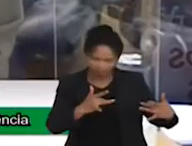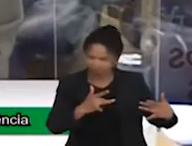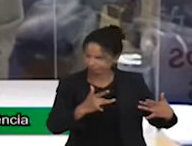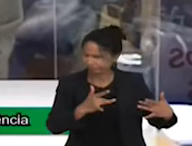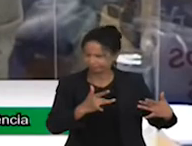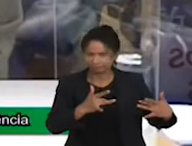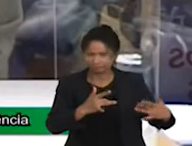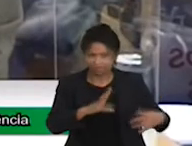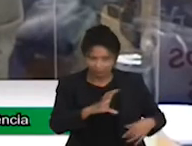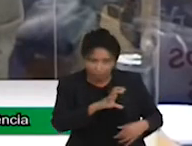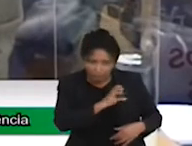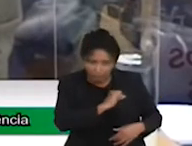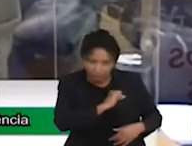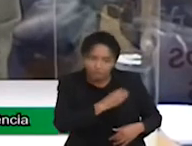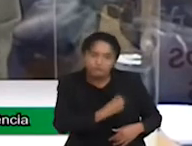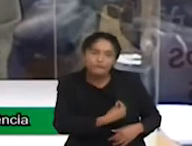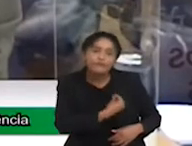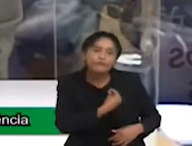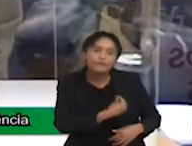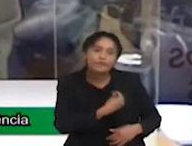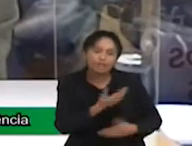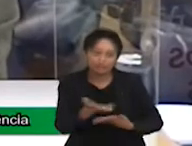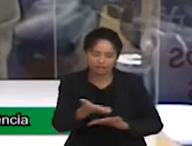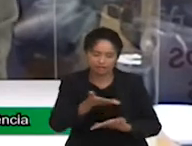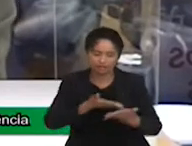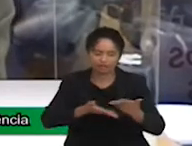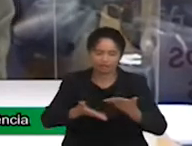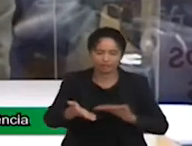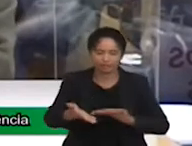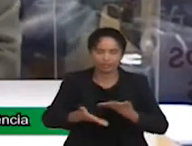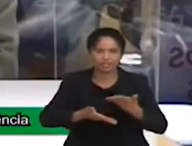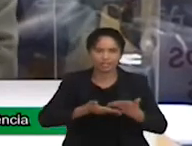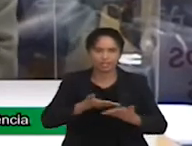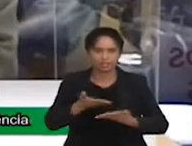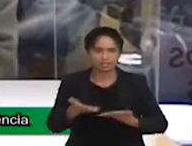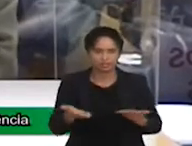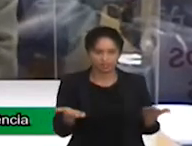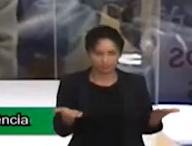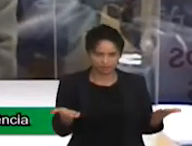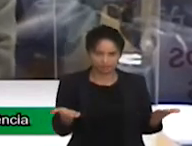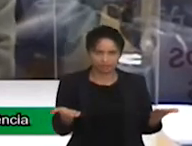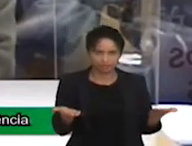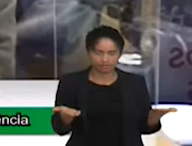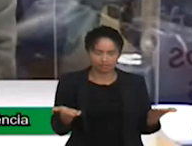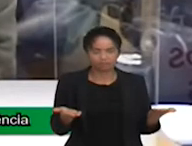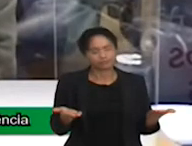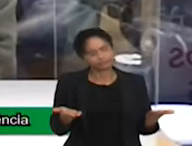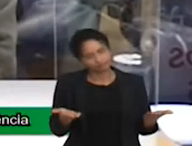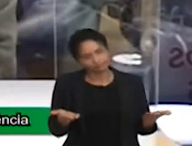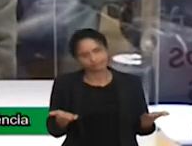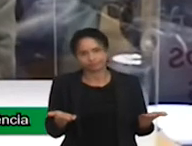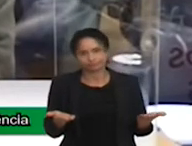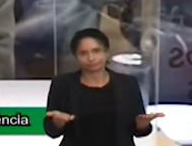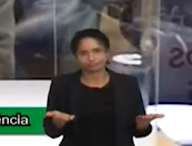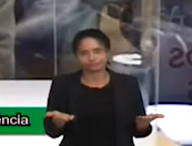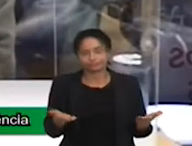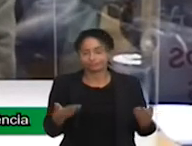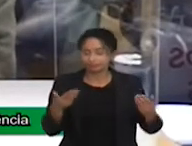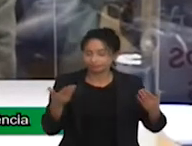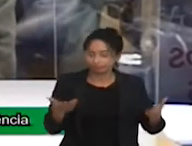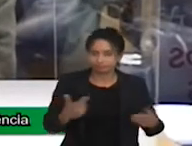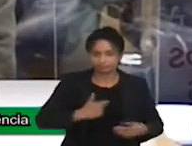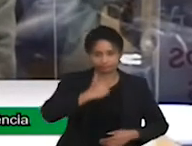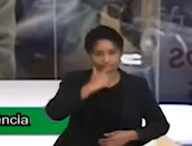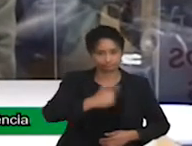amor a gente constrói e reconstrói. portanto, como secretário